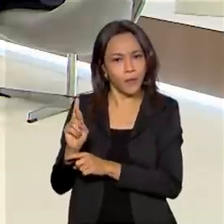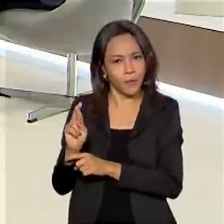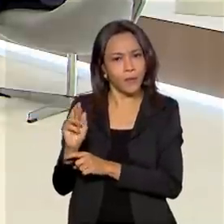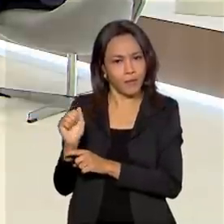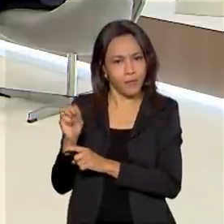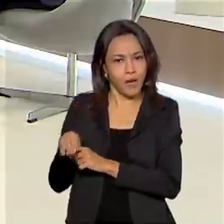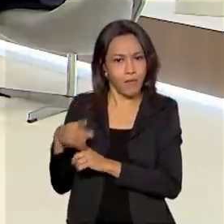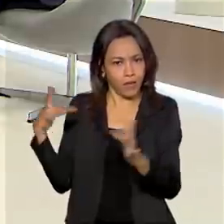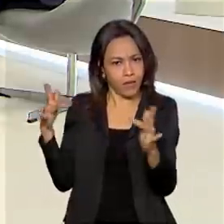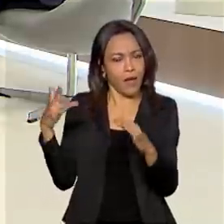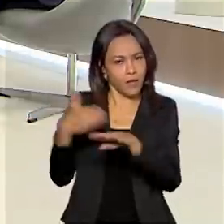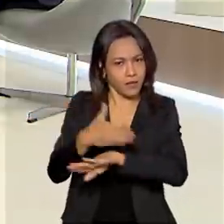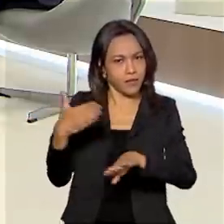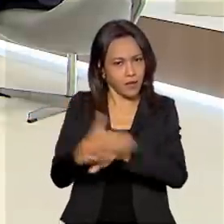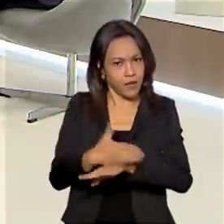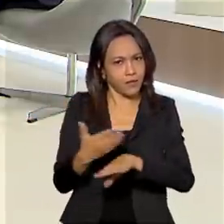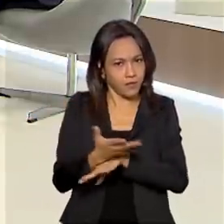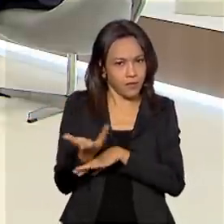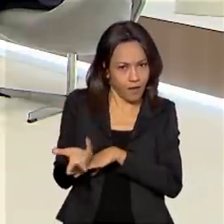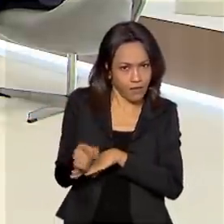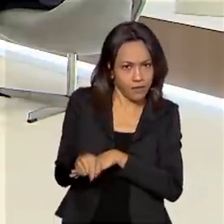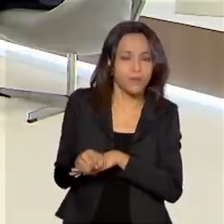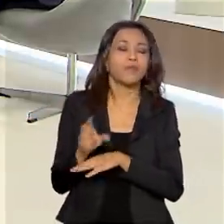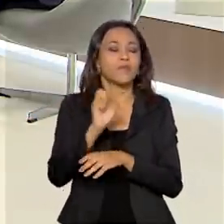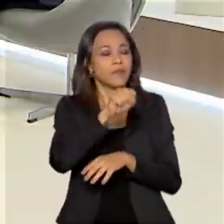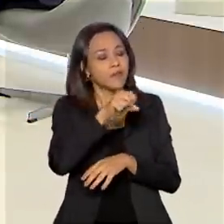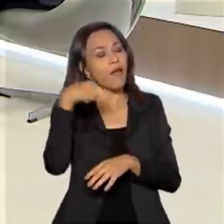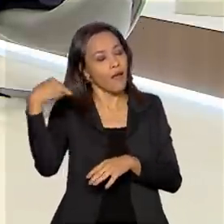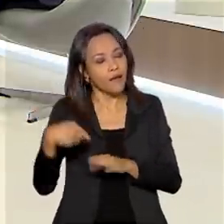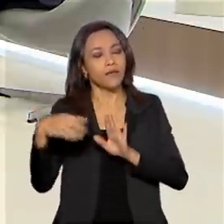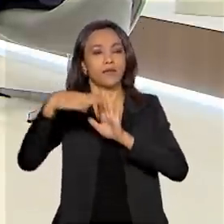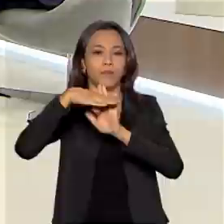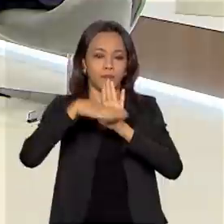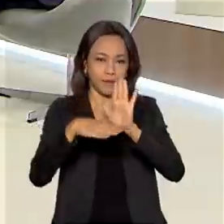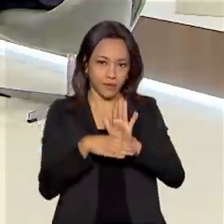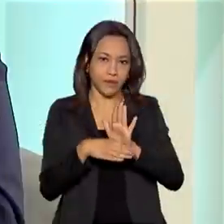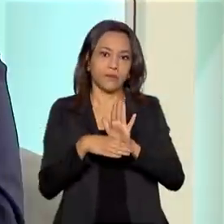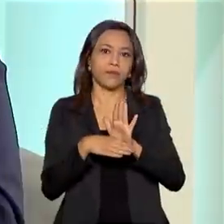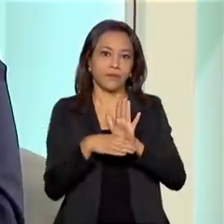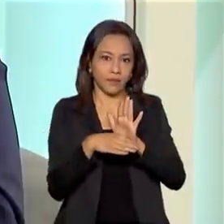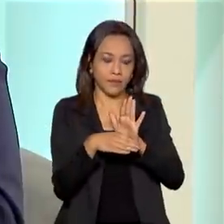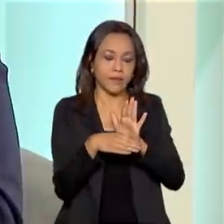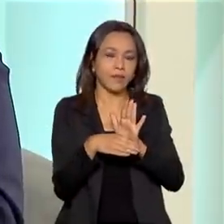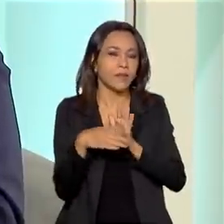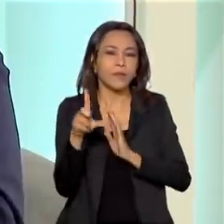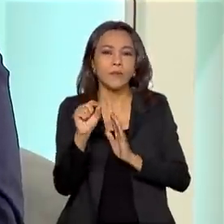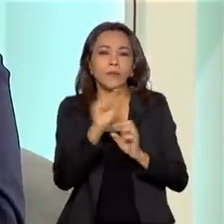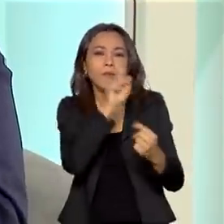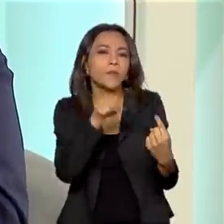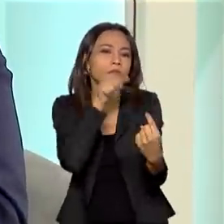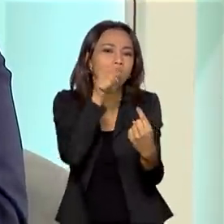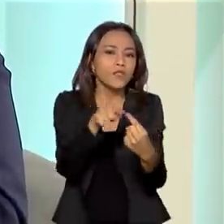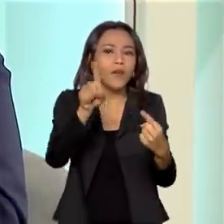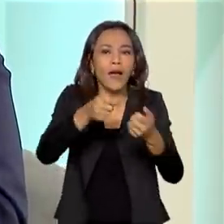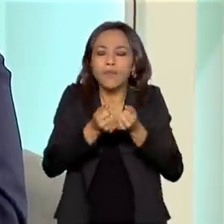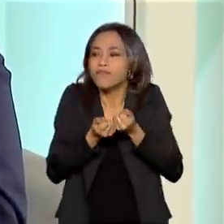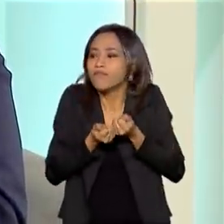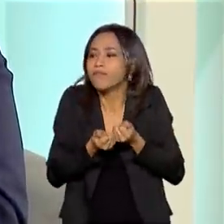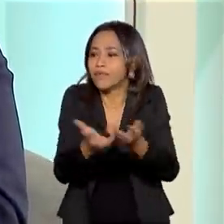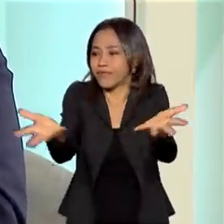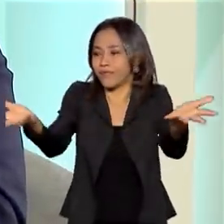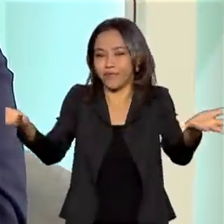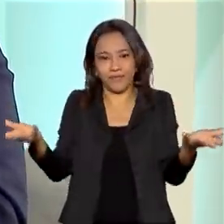digital. Queria que o explicasse como é que ele funciona. Exatamente. É desse programa que o objetivo é democratizar